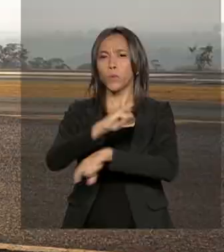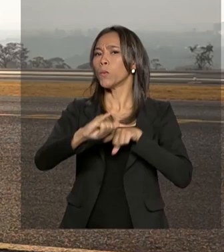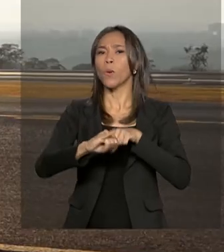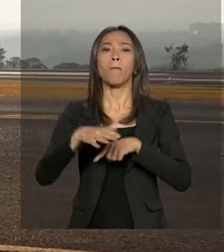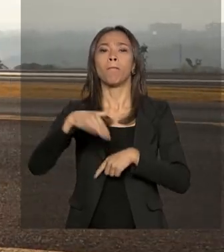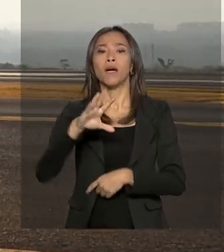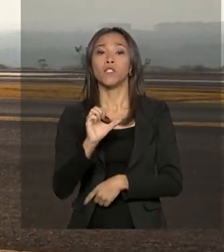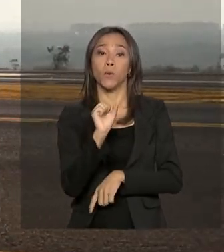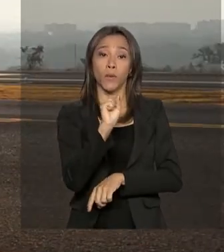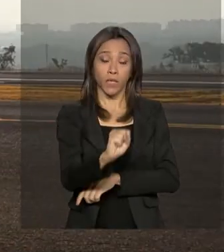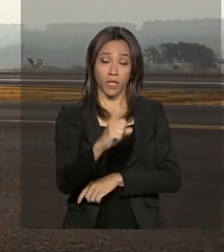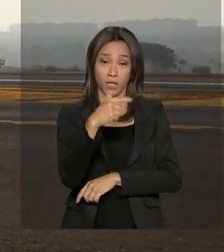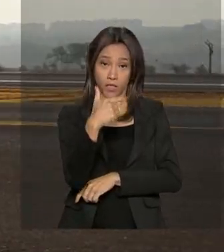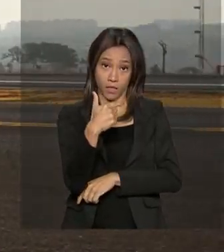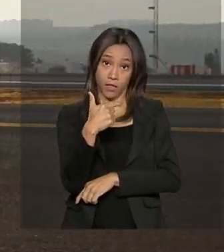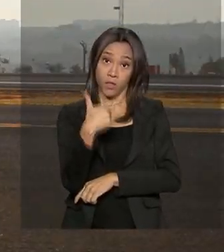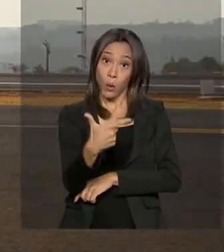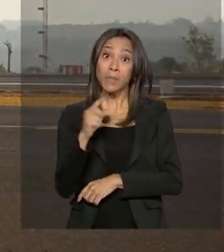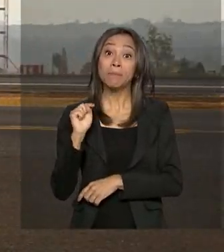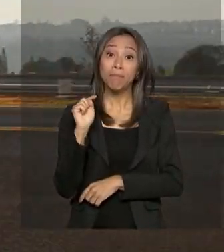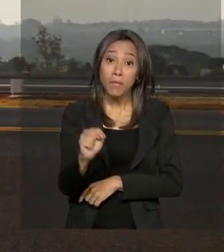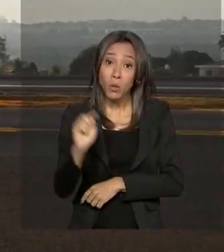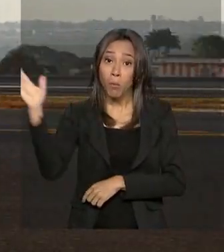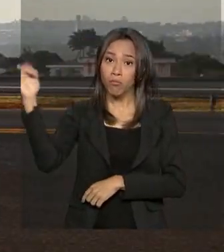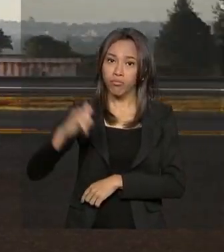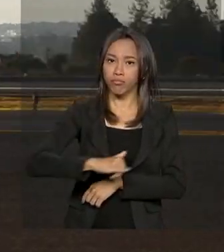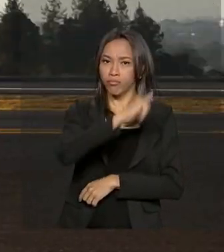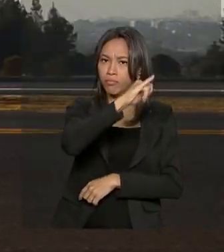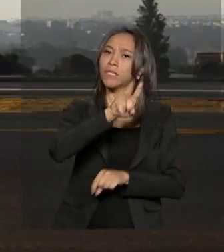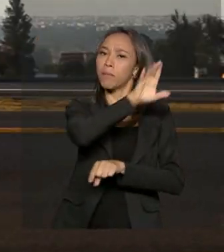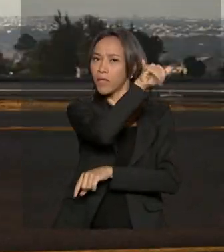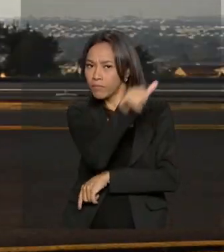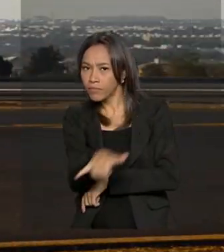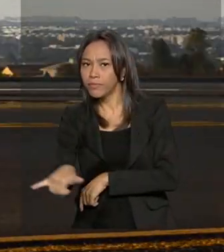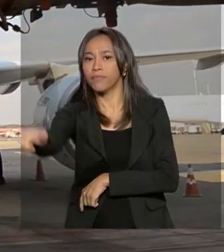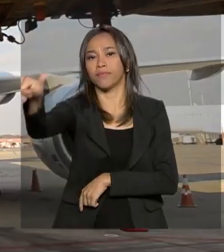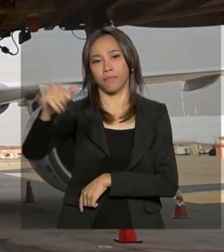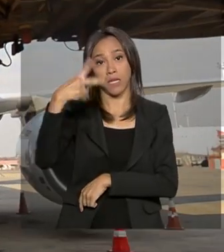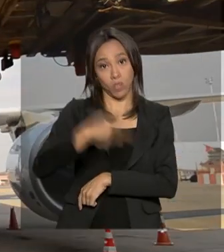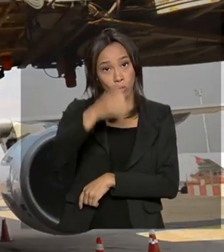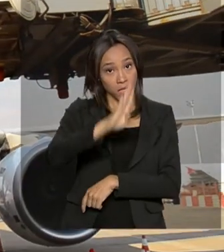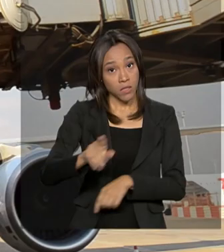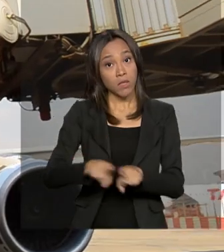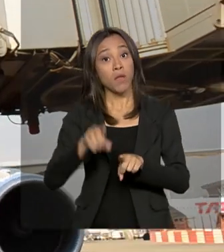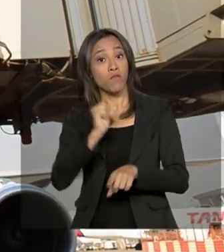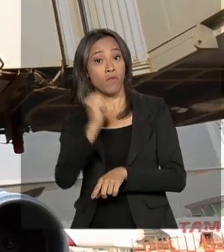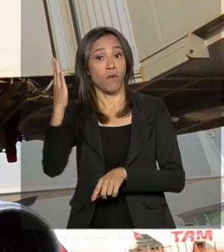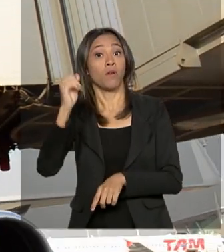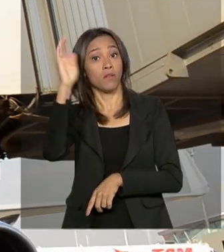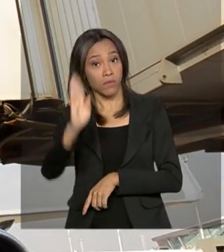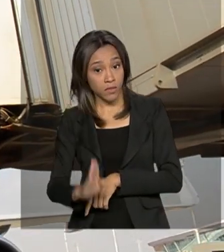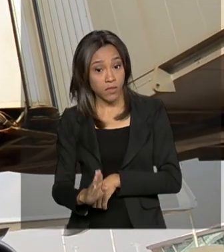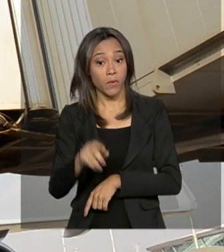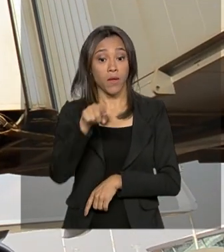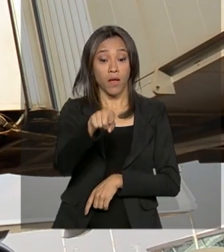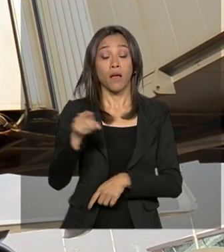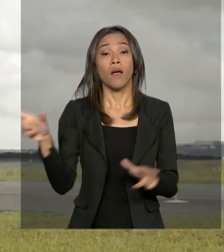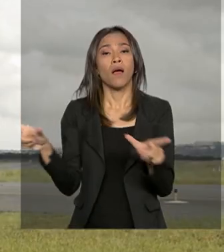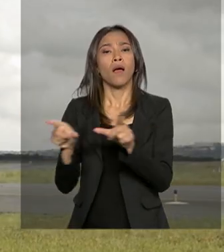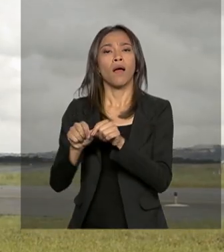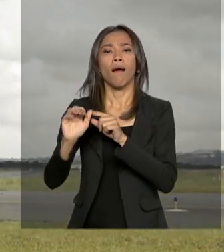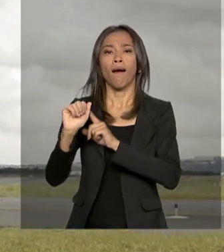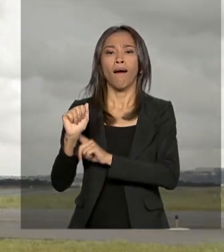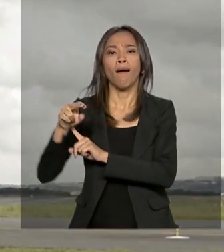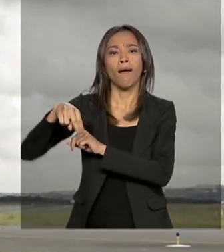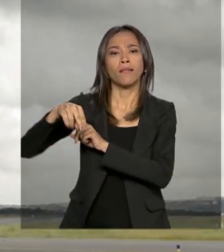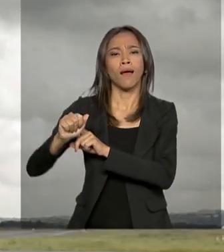mais de 82 mil pousos e decolagens entre voos domésticos e internacionais. A Agência Nacional de Aviação Civil, ANAC,